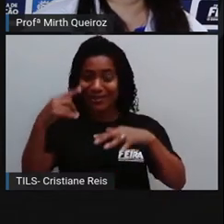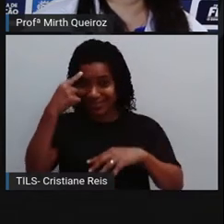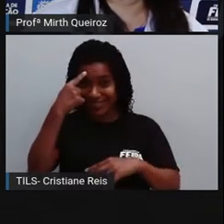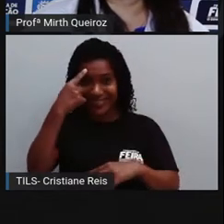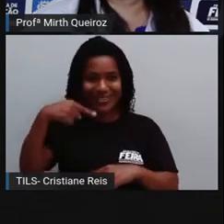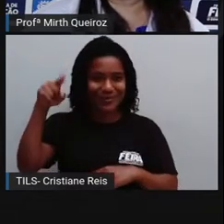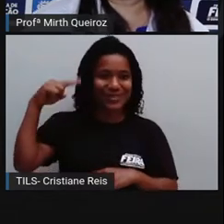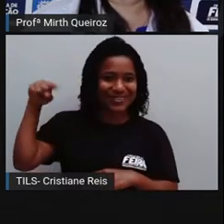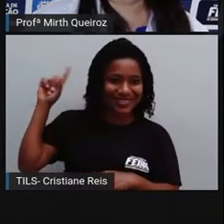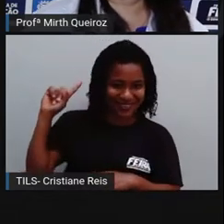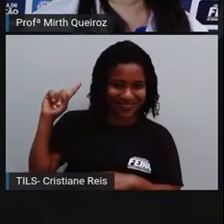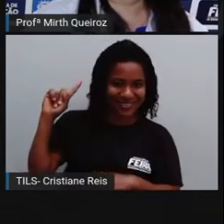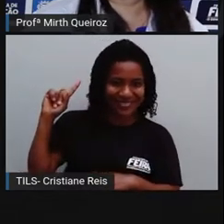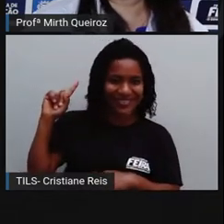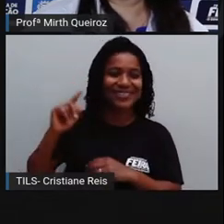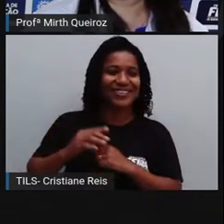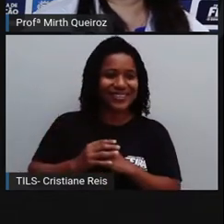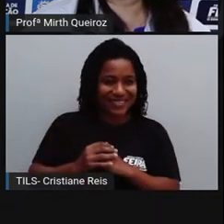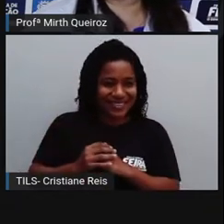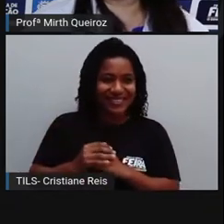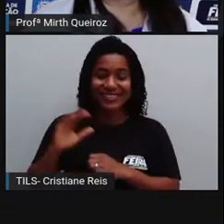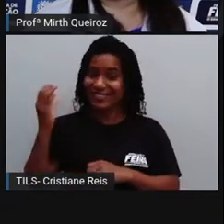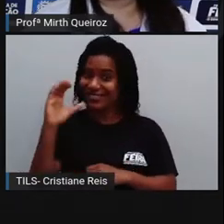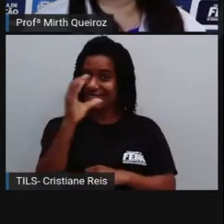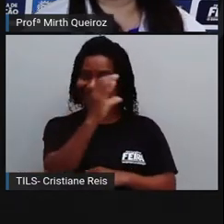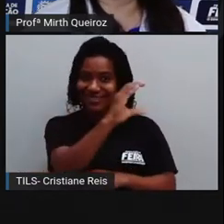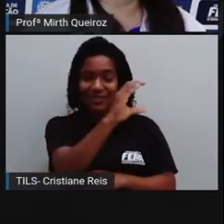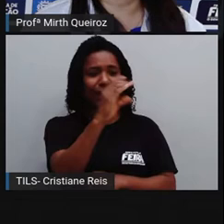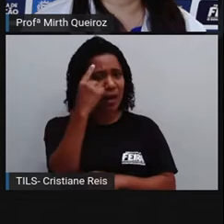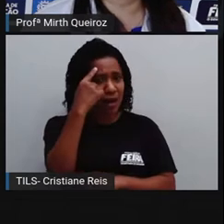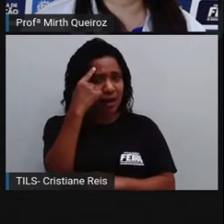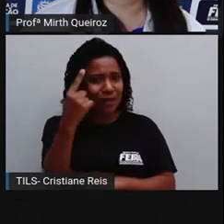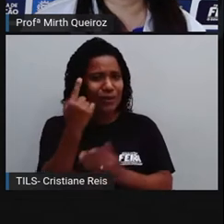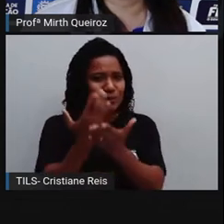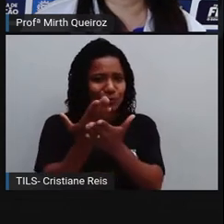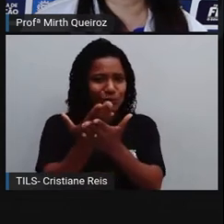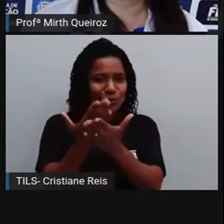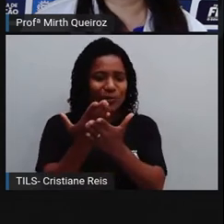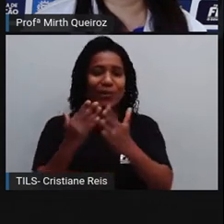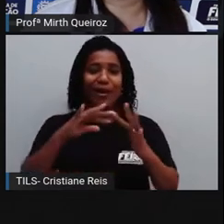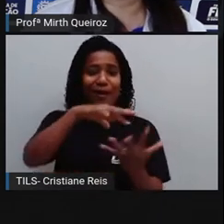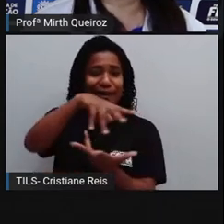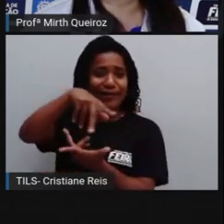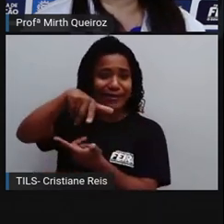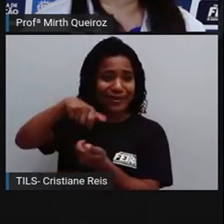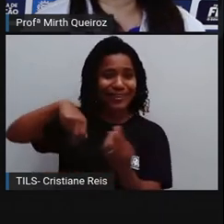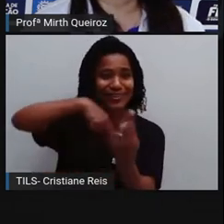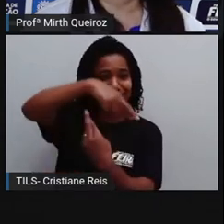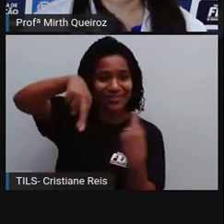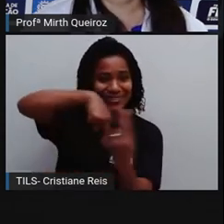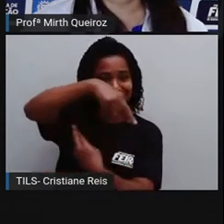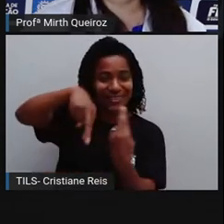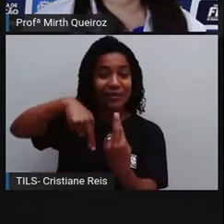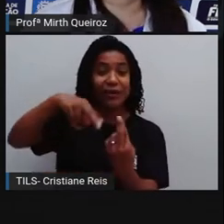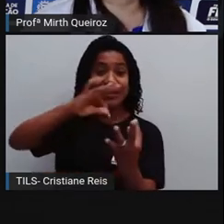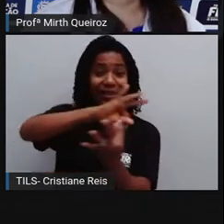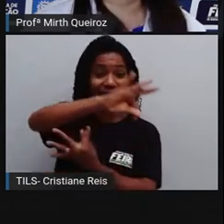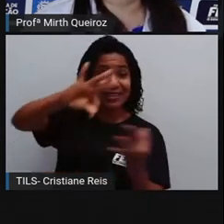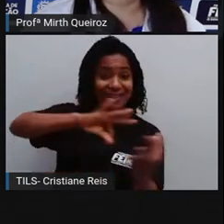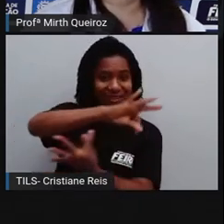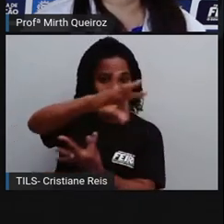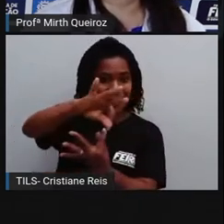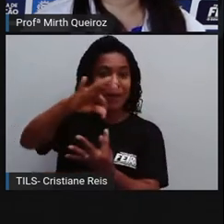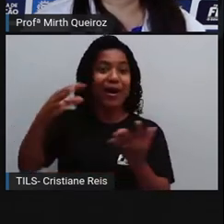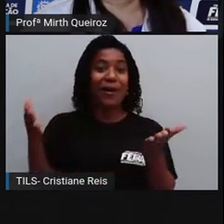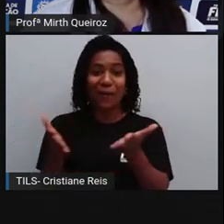aí, na nossa aula anterior de Ciências da Natureza, a falar sobre os movimentos de rotação e translação, a gente vai dar